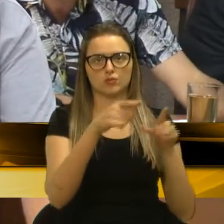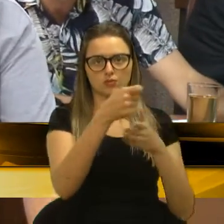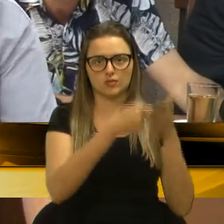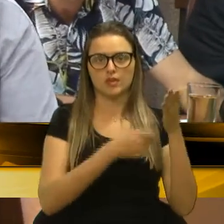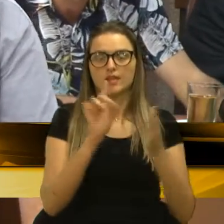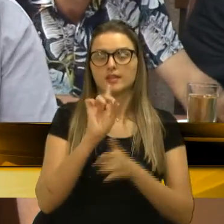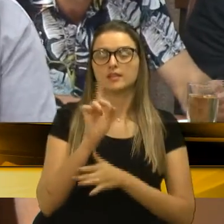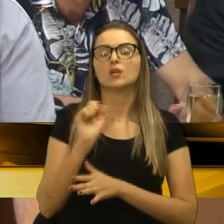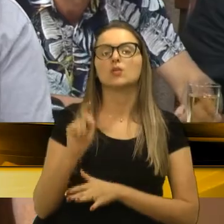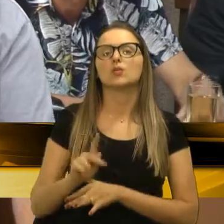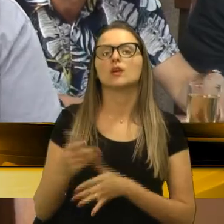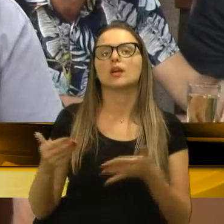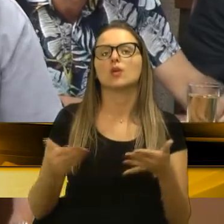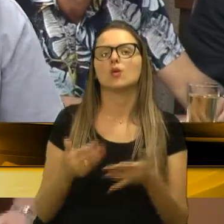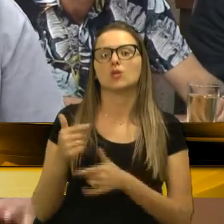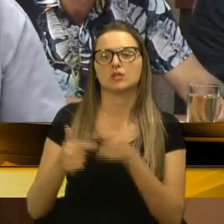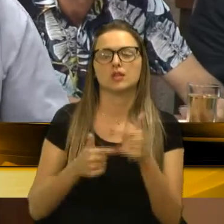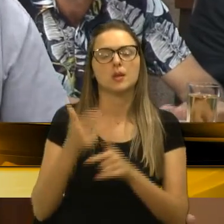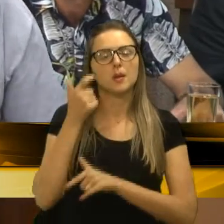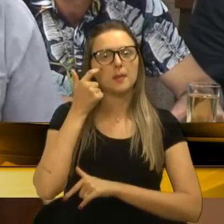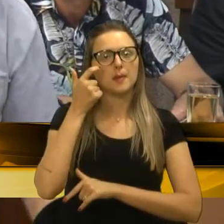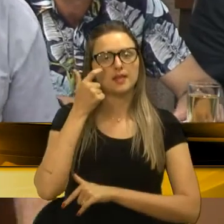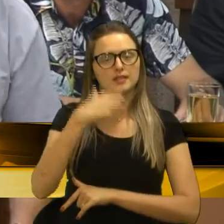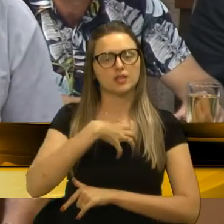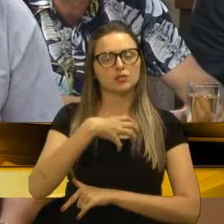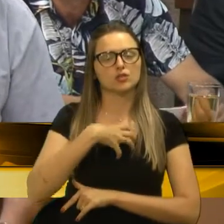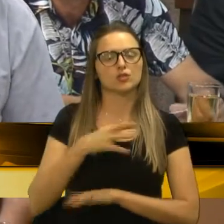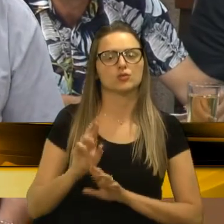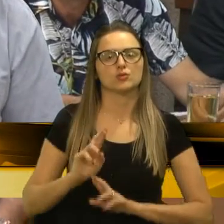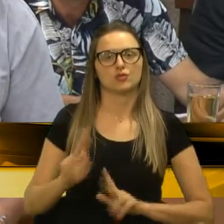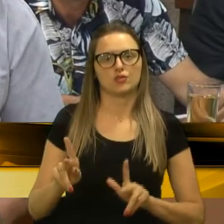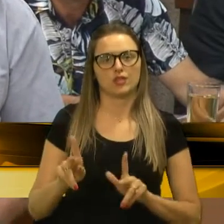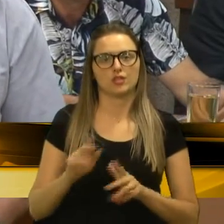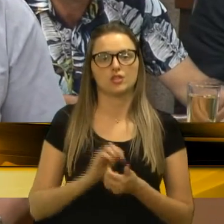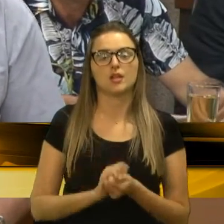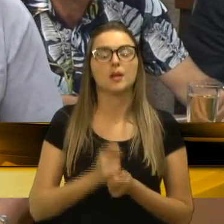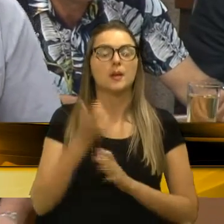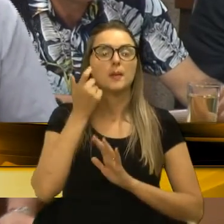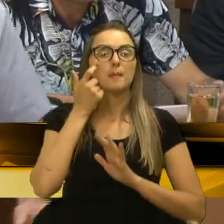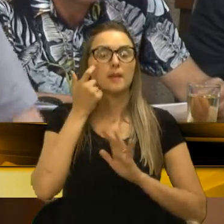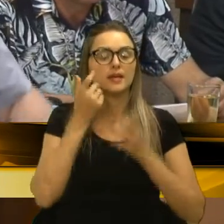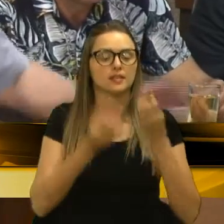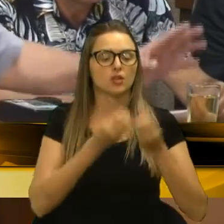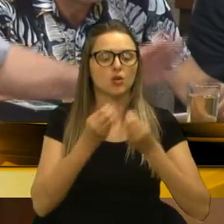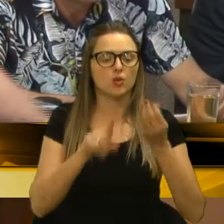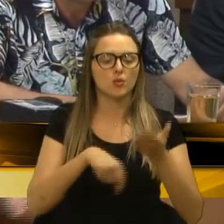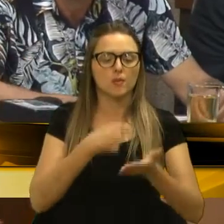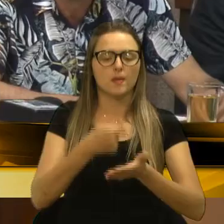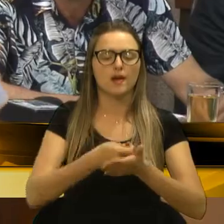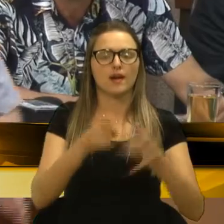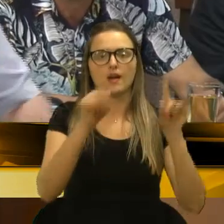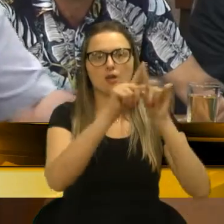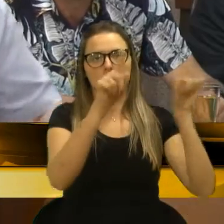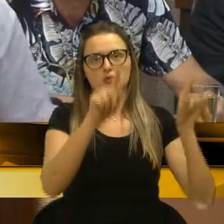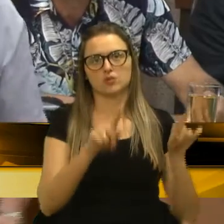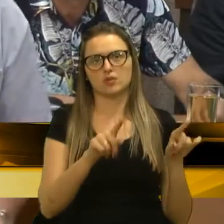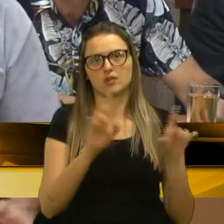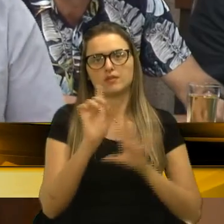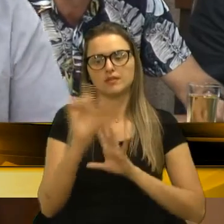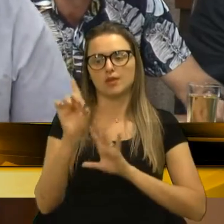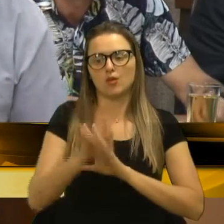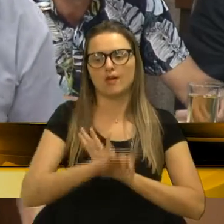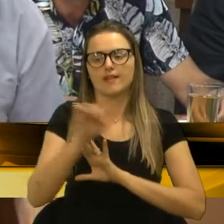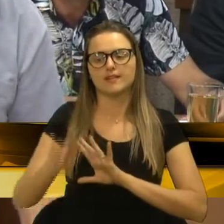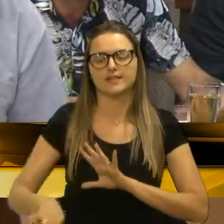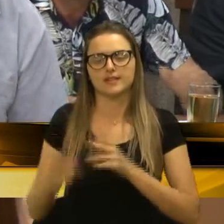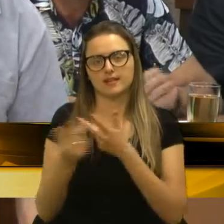servidores que estão aí. Se pense de uma forma diferente. Se pense em como pagar o salário dos servidores. Não é essa forma de atacar